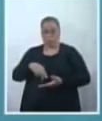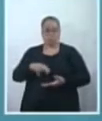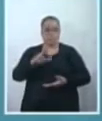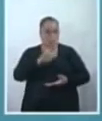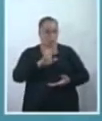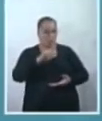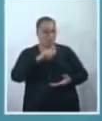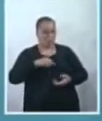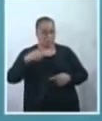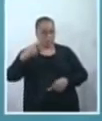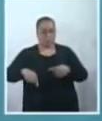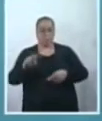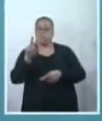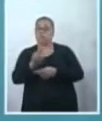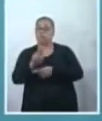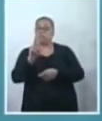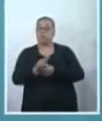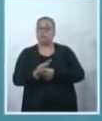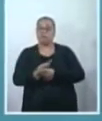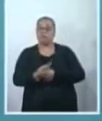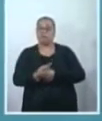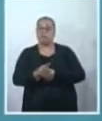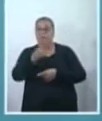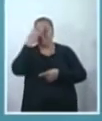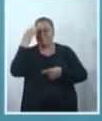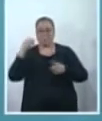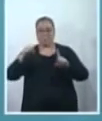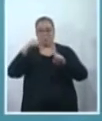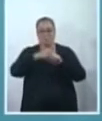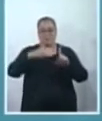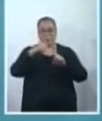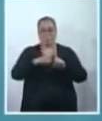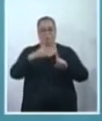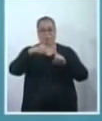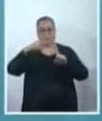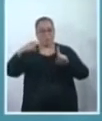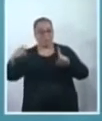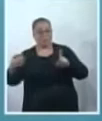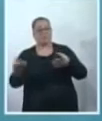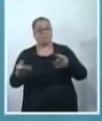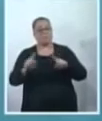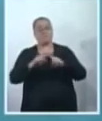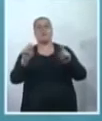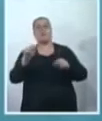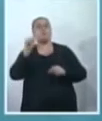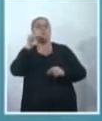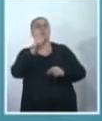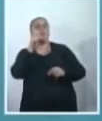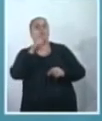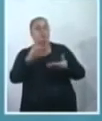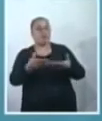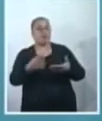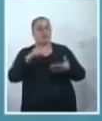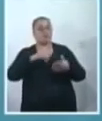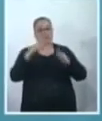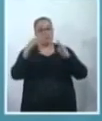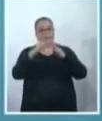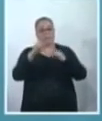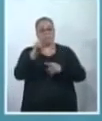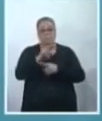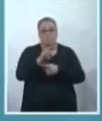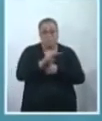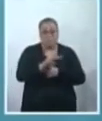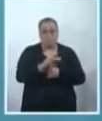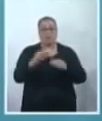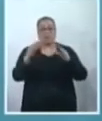políticas de proteção a pessoas vítimas de violência, mais especificamente, as mulheres. Nós temos a Casa Abrigo, a